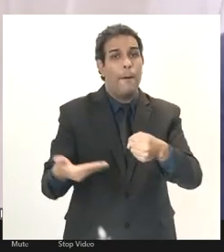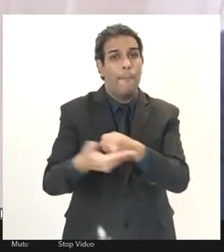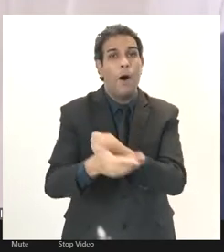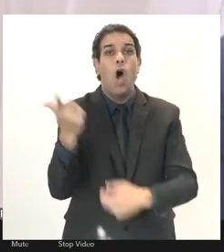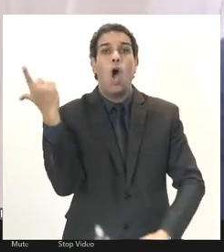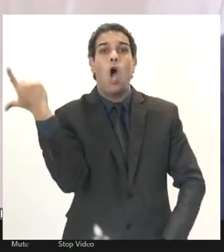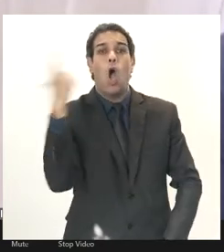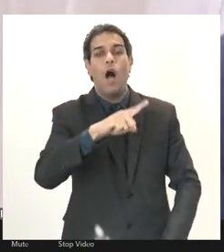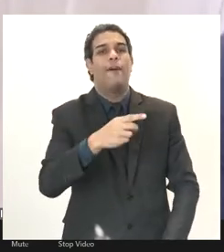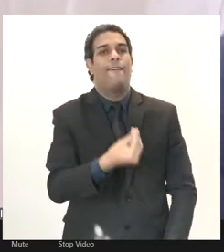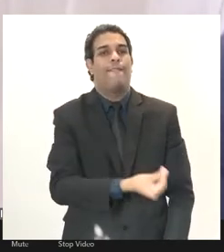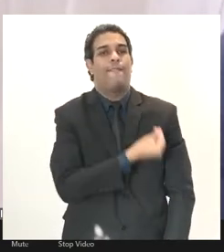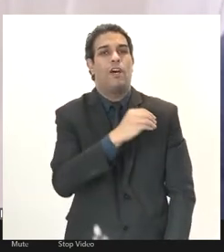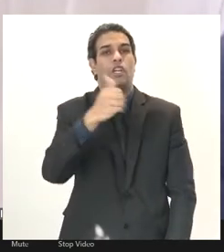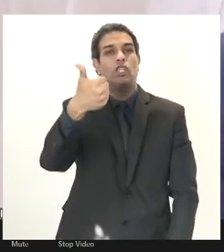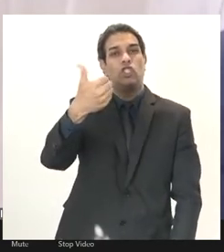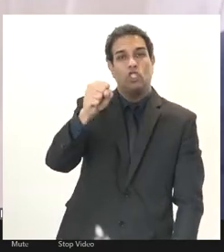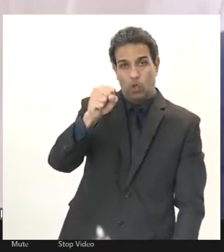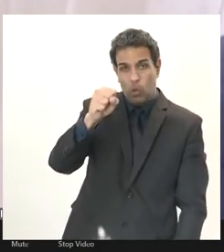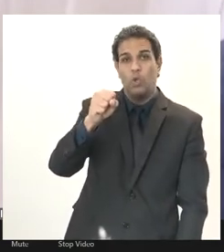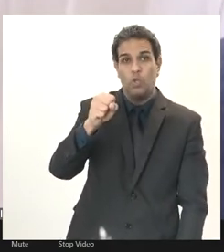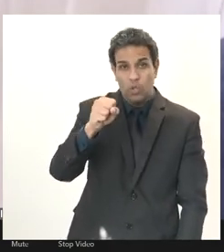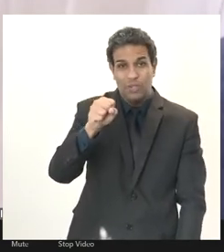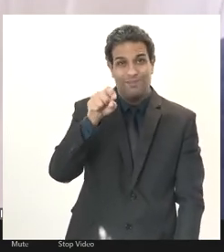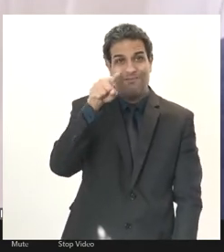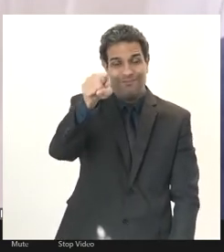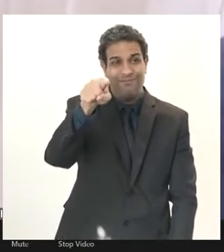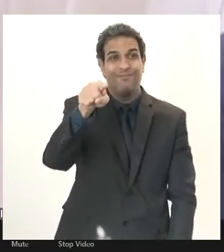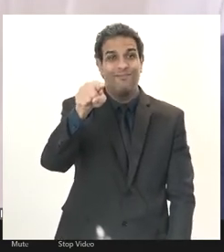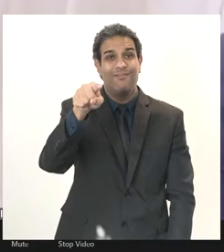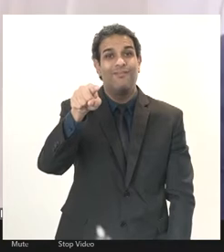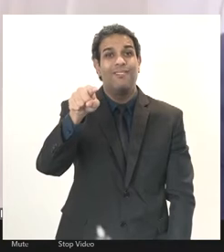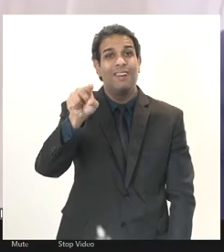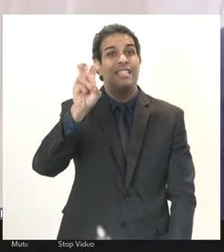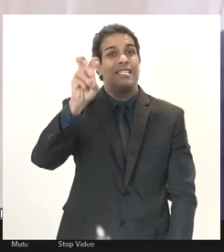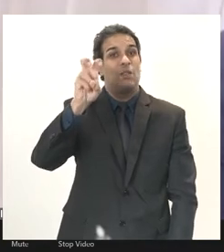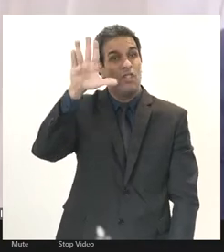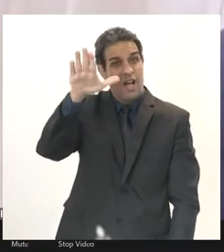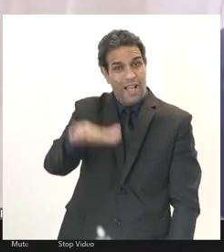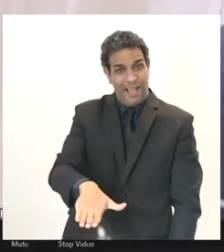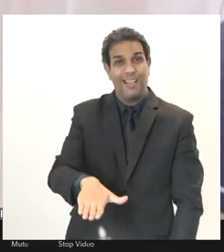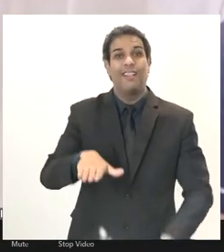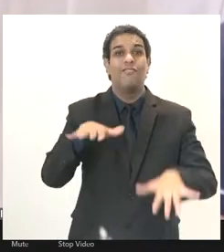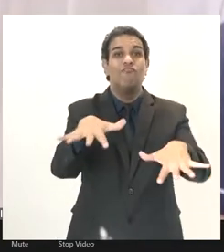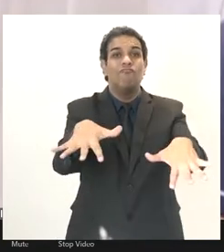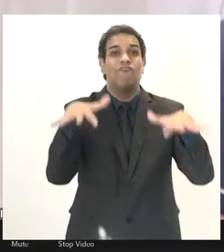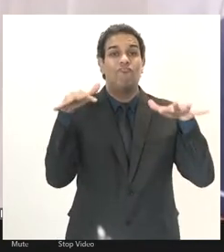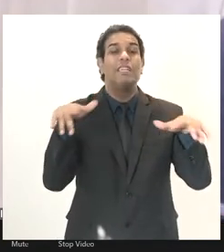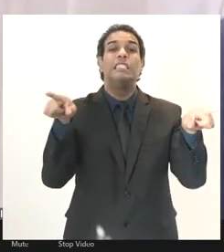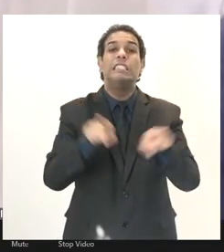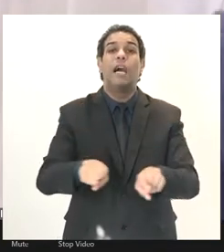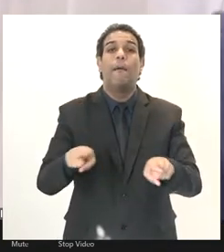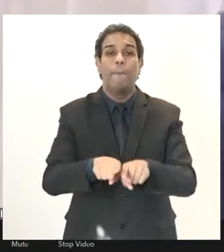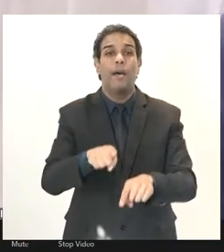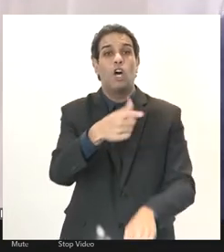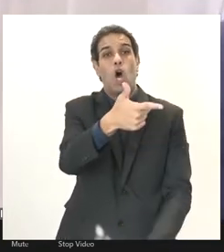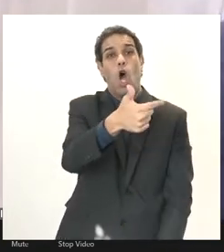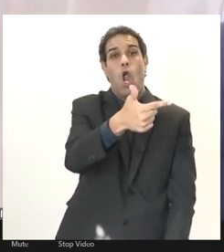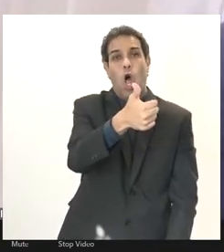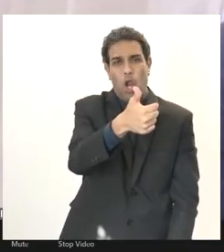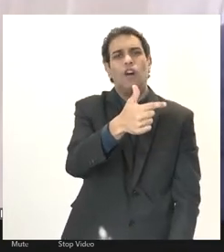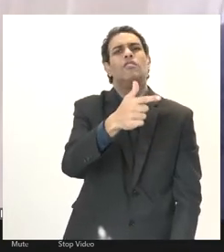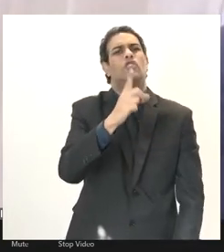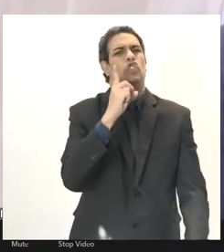18 às 17 horas no mercado popular fizemos no dia 12 uma